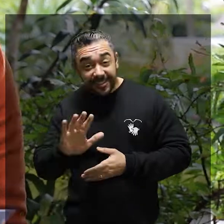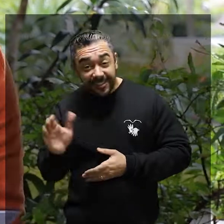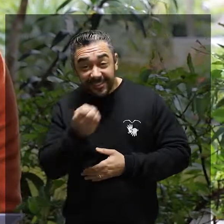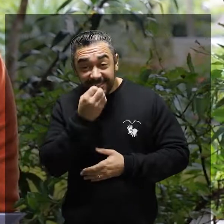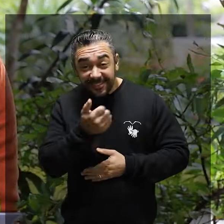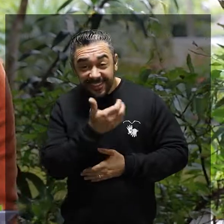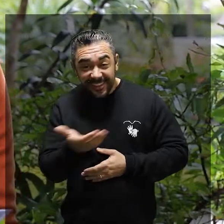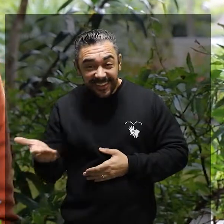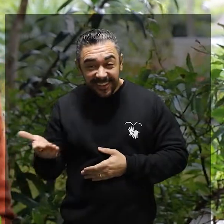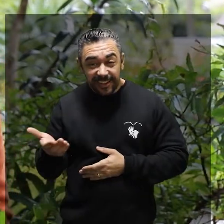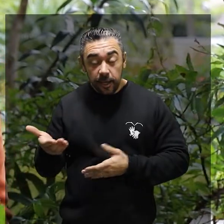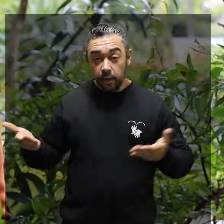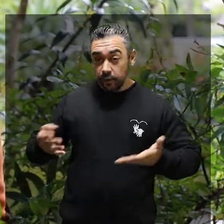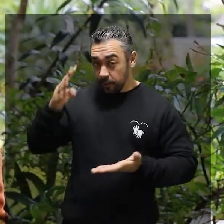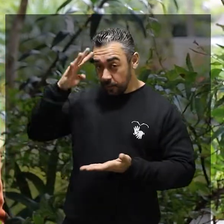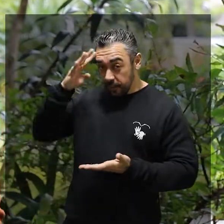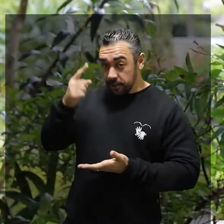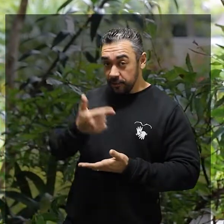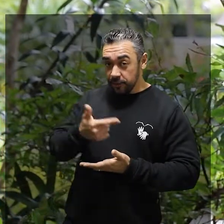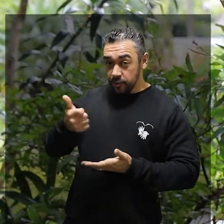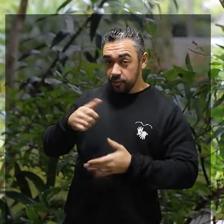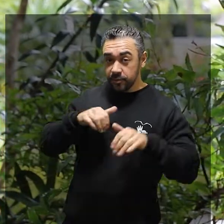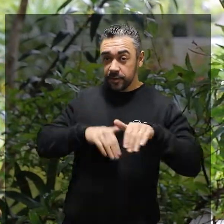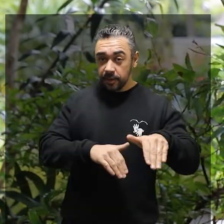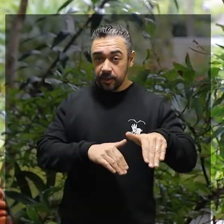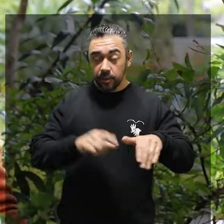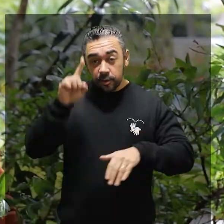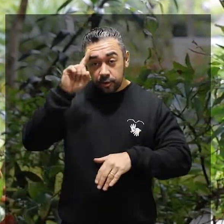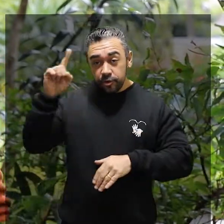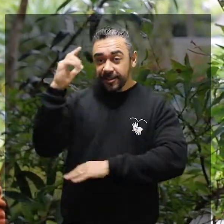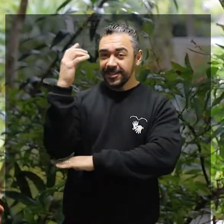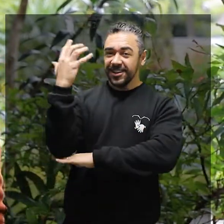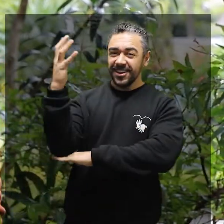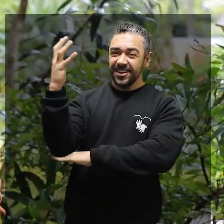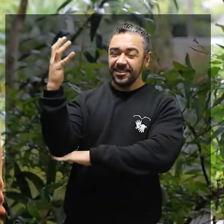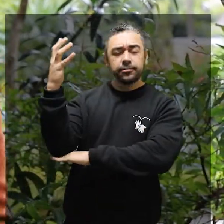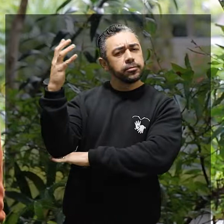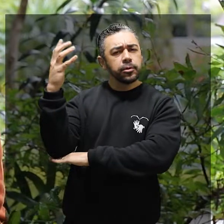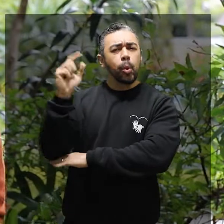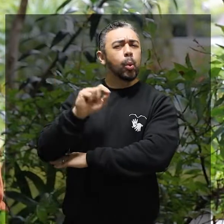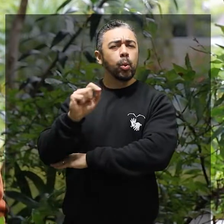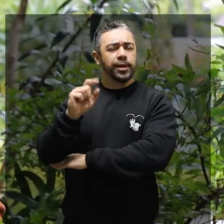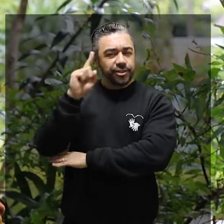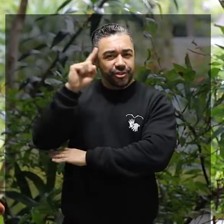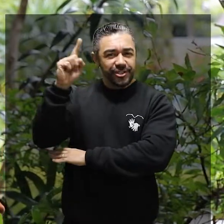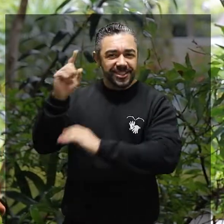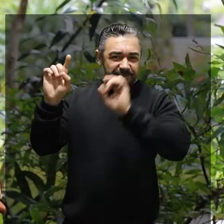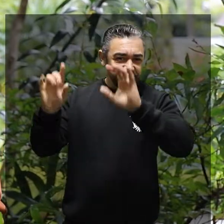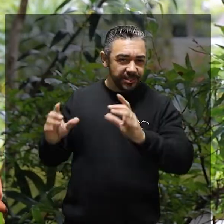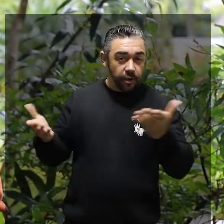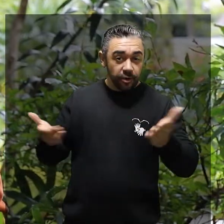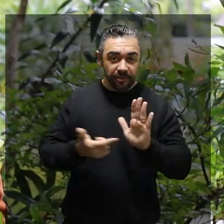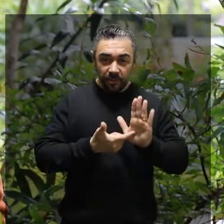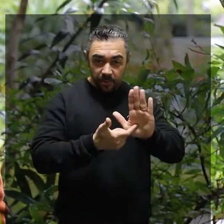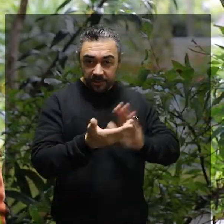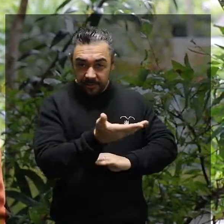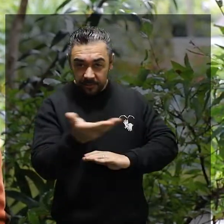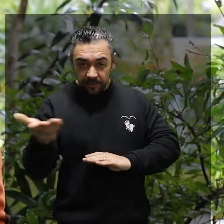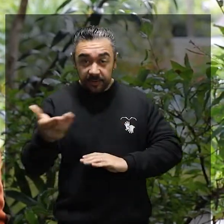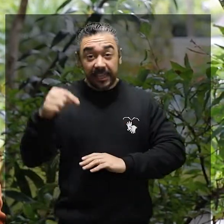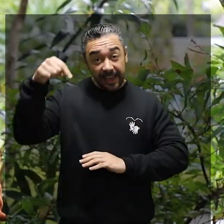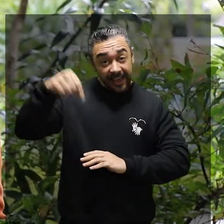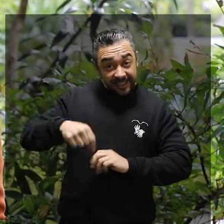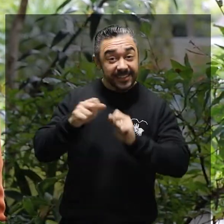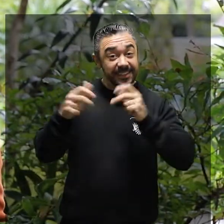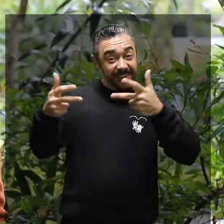Olá, tudo bem? Nessa quarta-feira, 21 de setembro, é comemorado o Dia da Árvore. E para celebrar essa data, gente vai te mostrar algumas